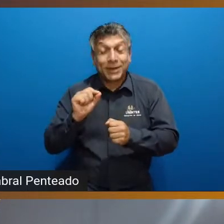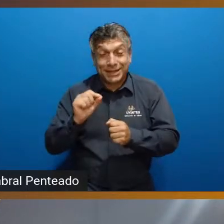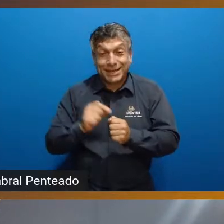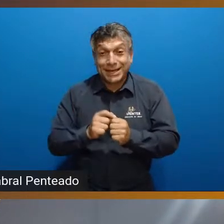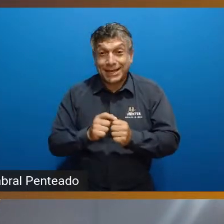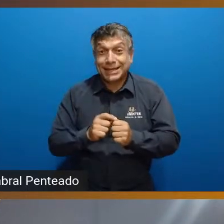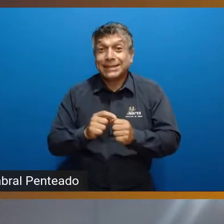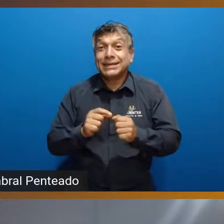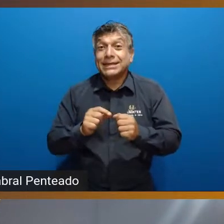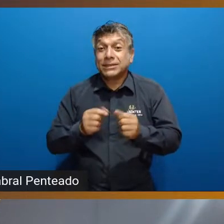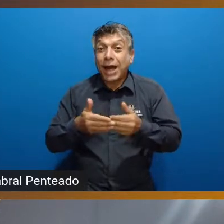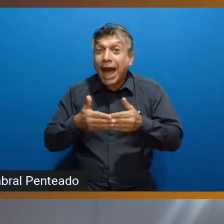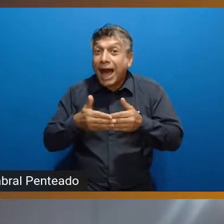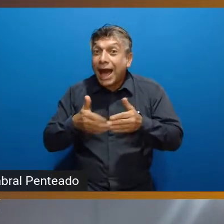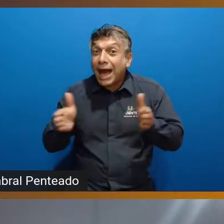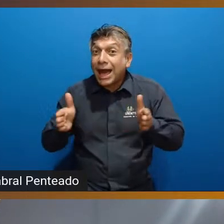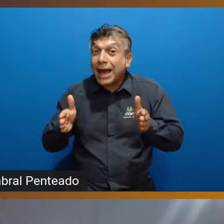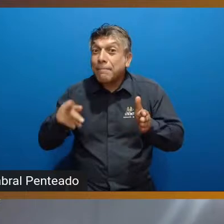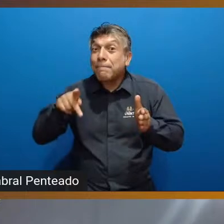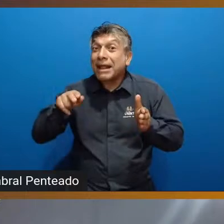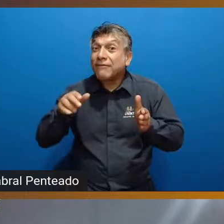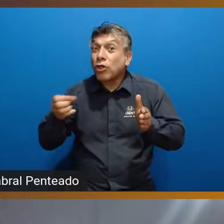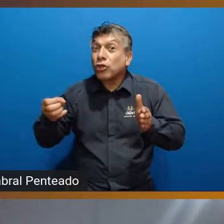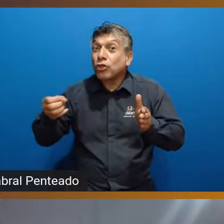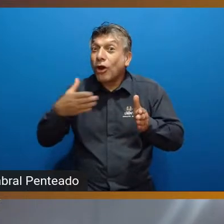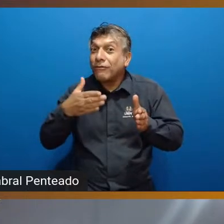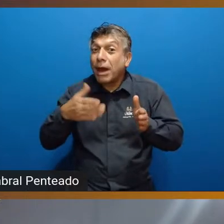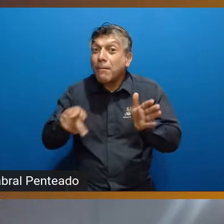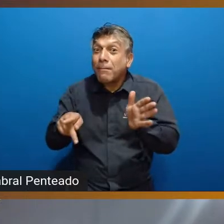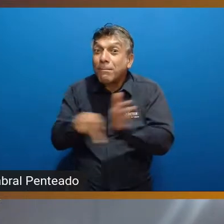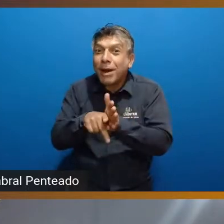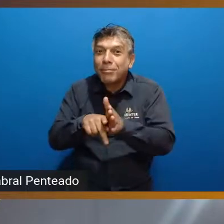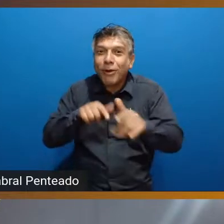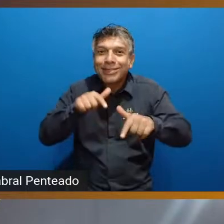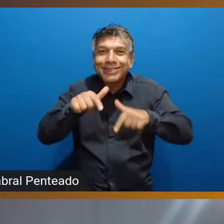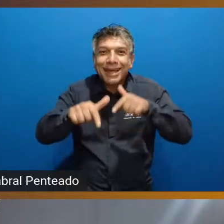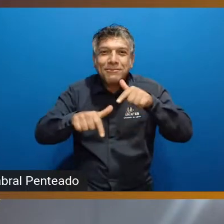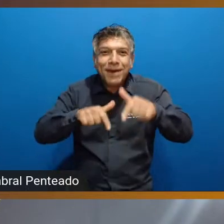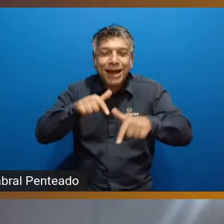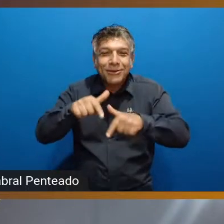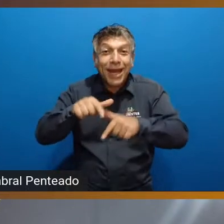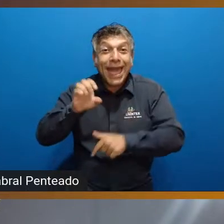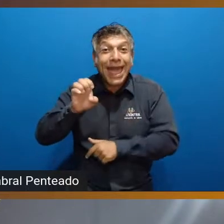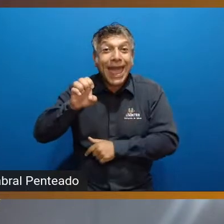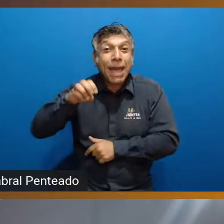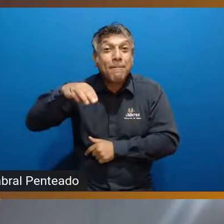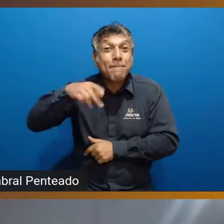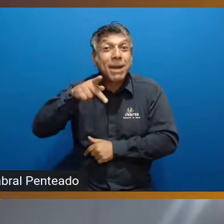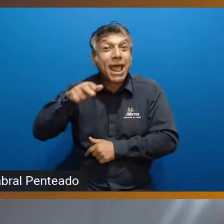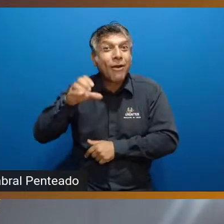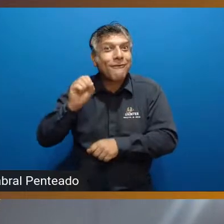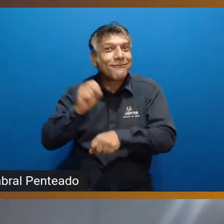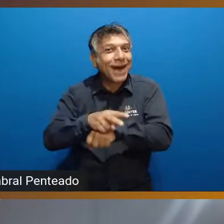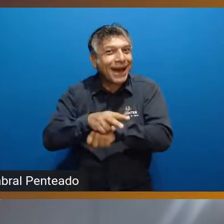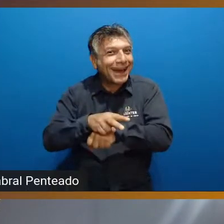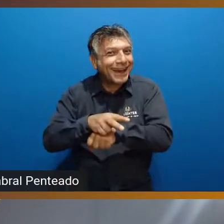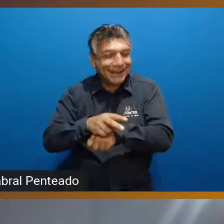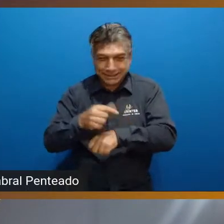partir do mês de julho sai uma plataforma nova de empregabilidade, porque me deixa muito feliz, porque quando eu fui